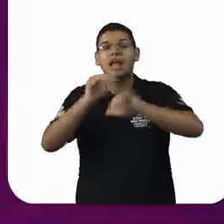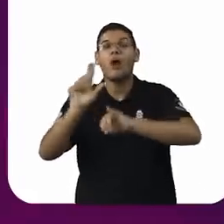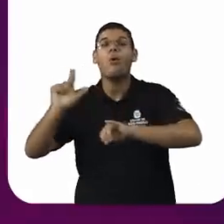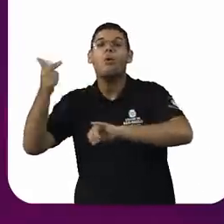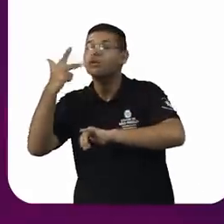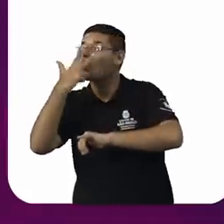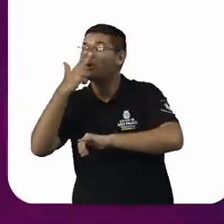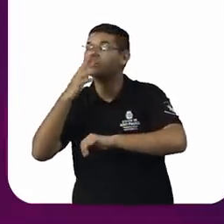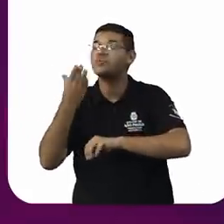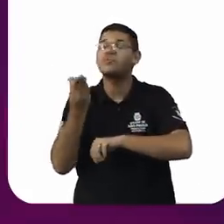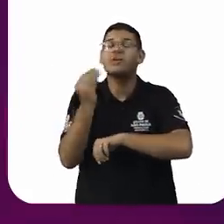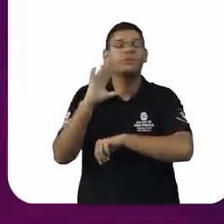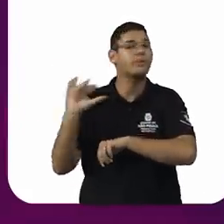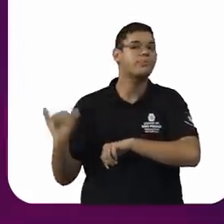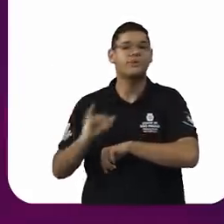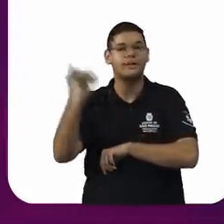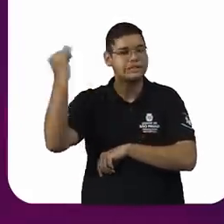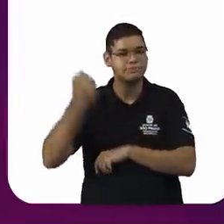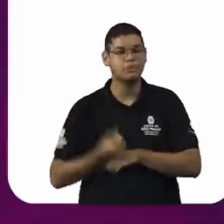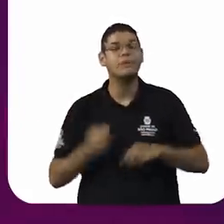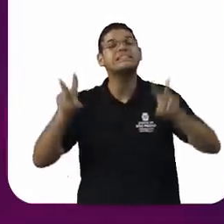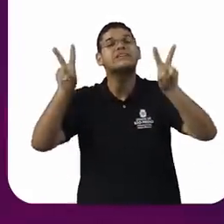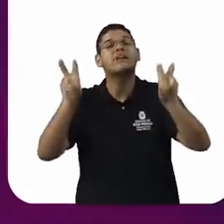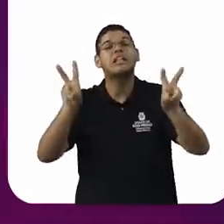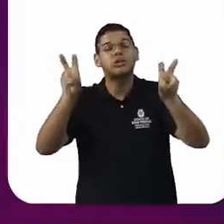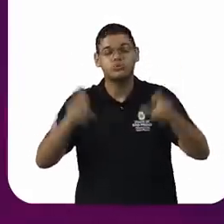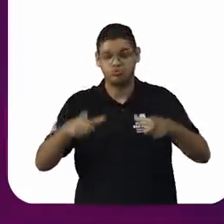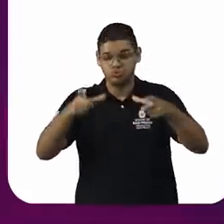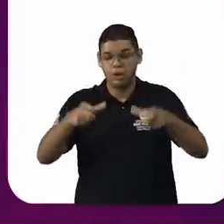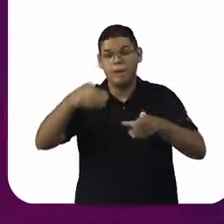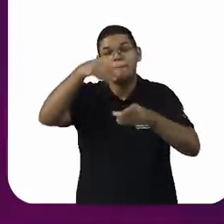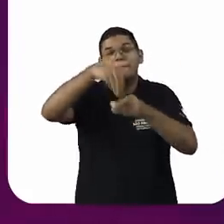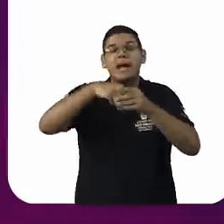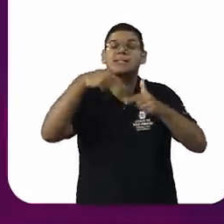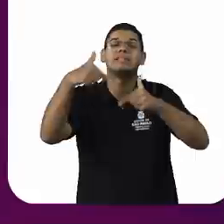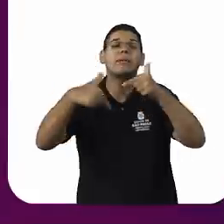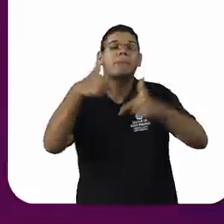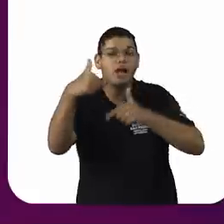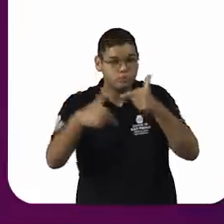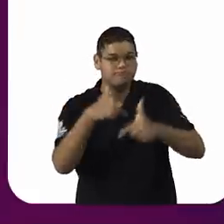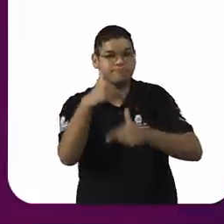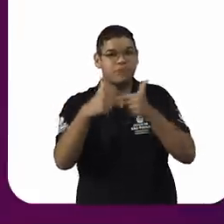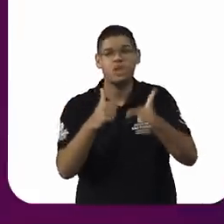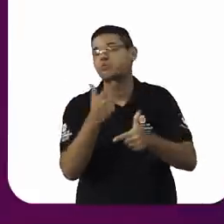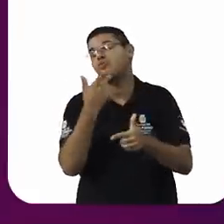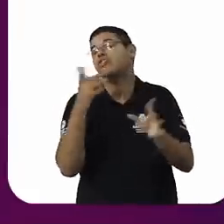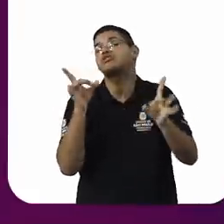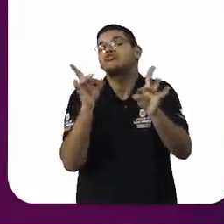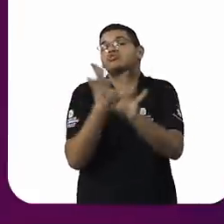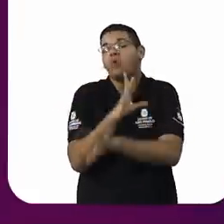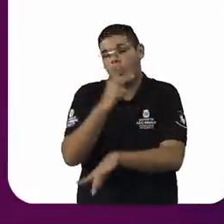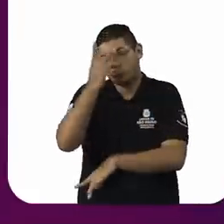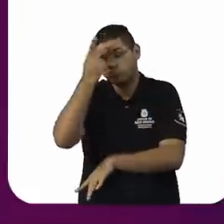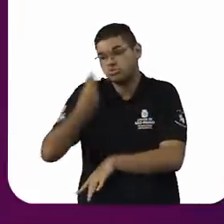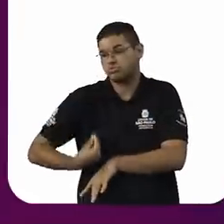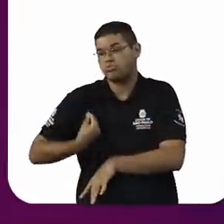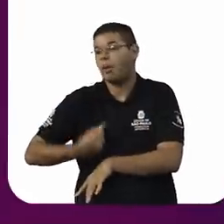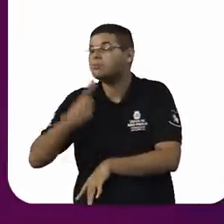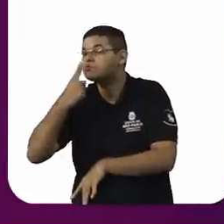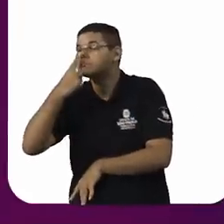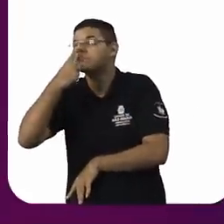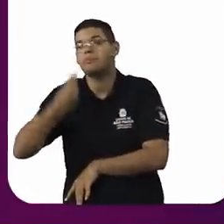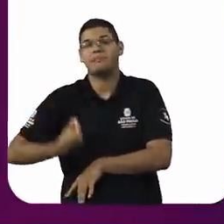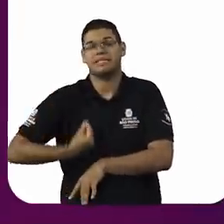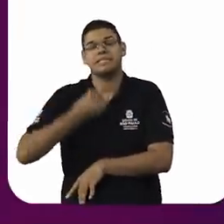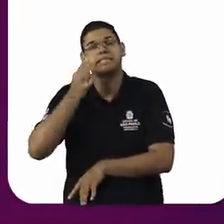de trabalho, eu não estou falando apenas em um ambiente de convivência presencial. Hoje, quando a gente fala em ambiente de